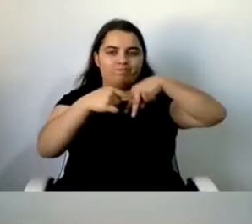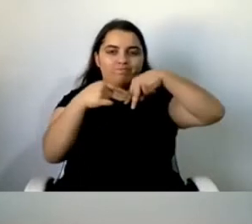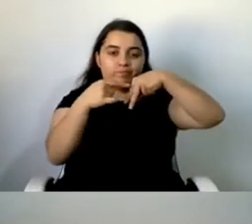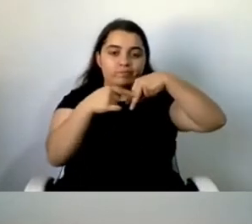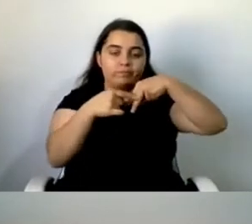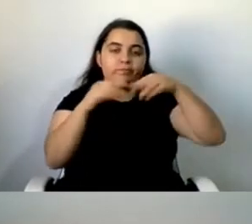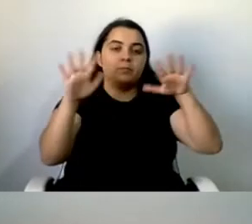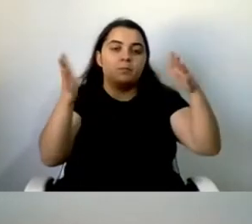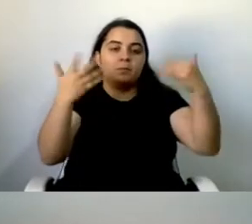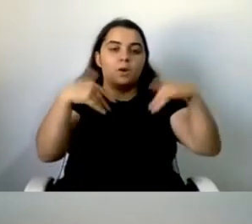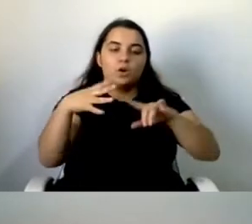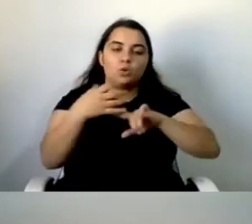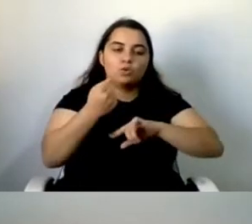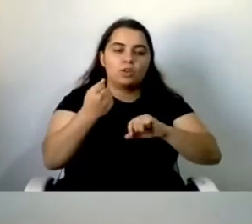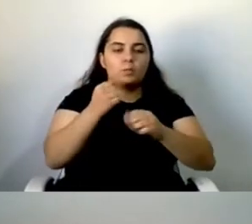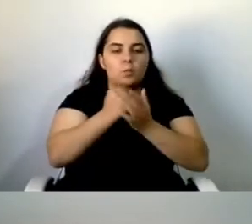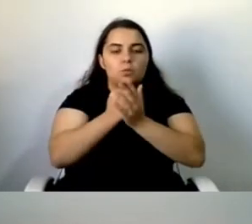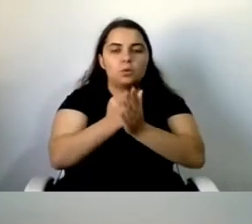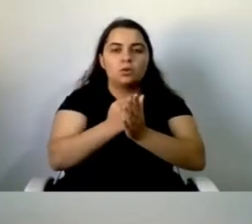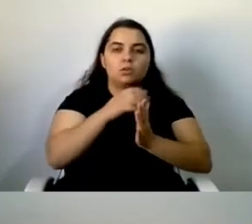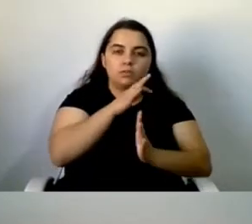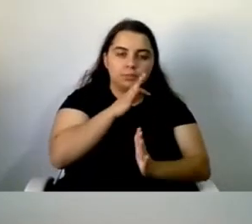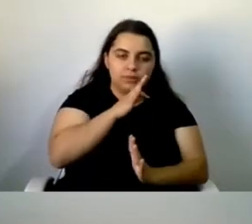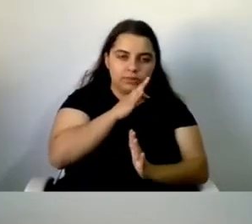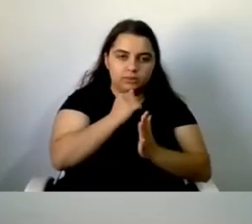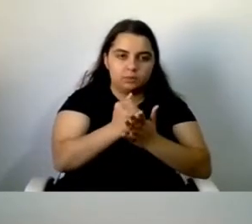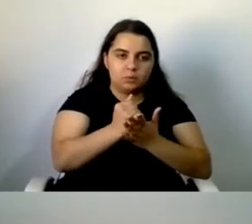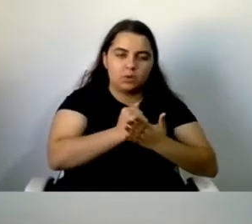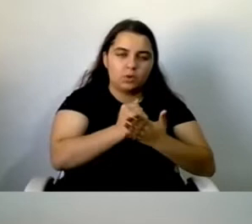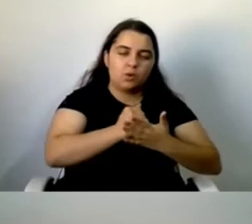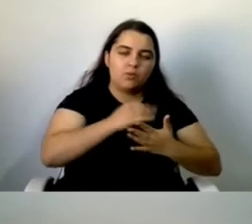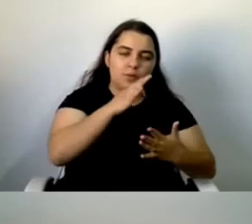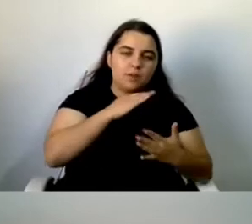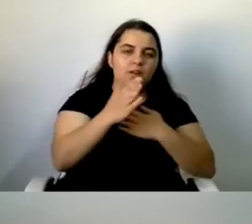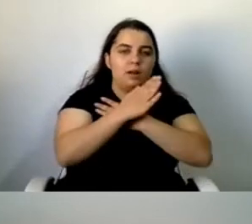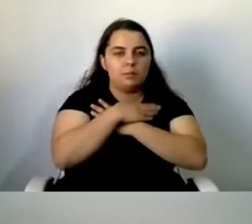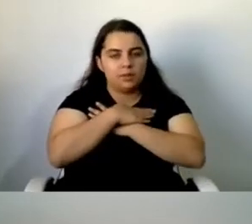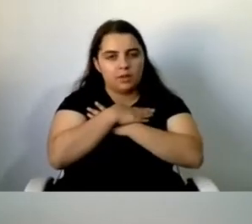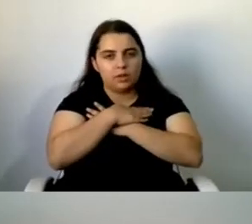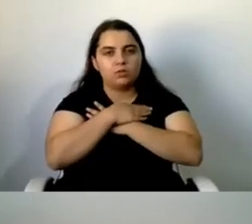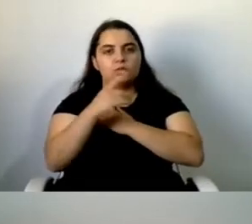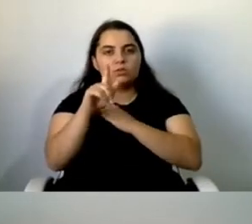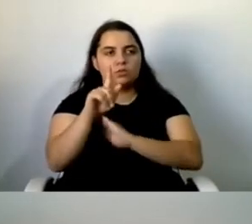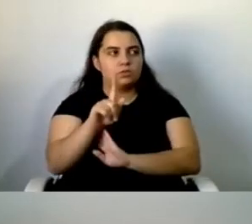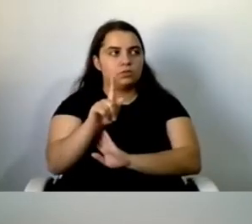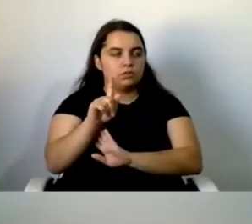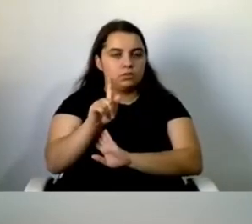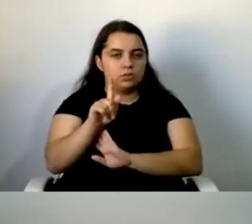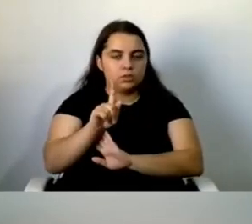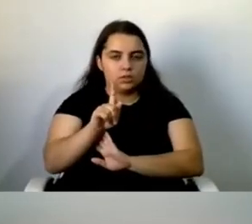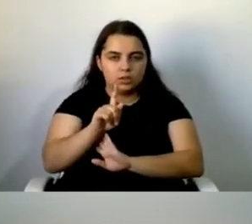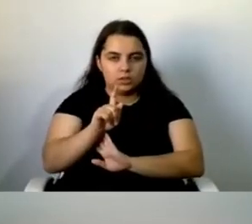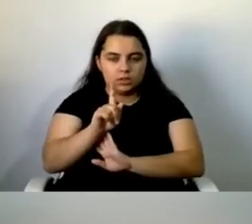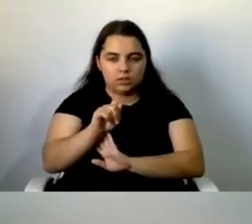familiares, amigos e os meus filhos